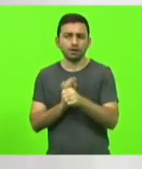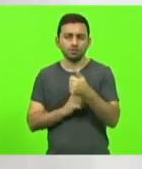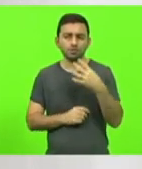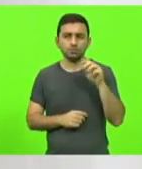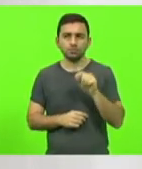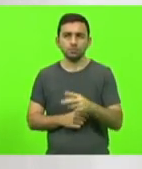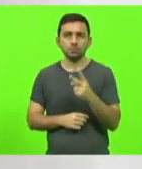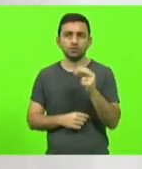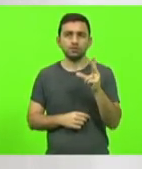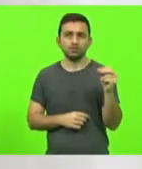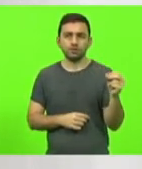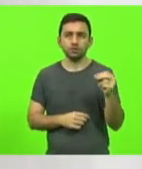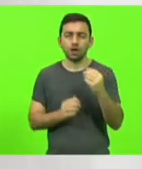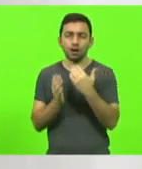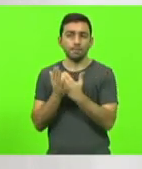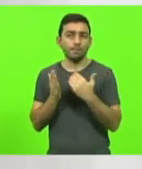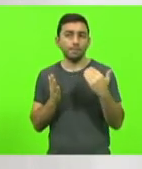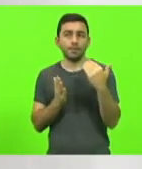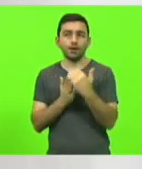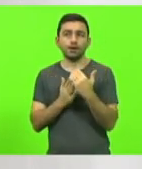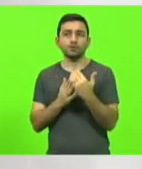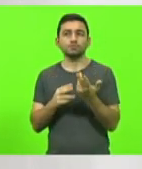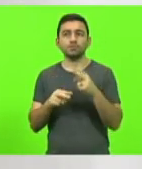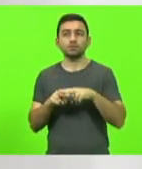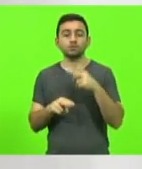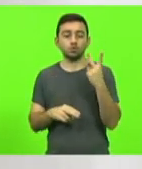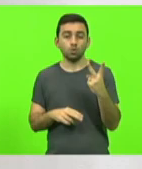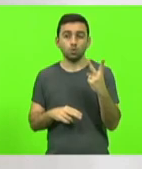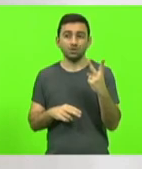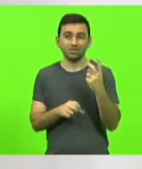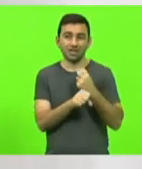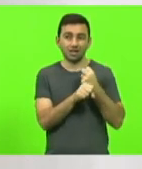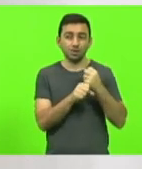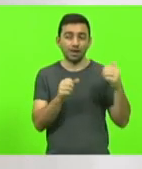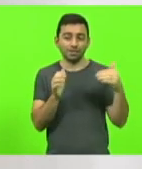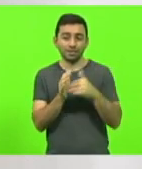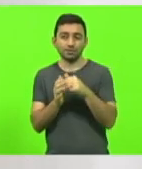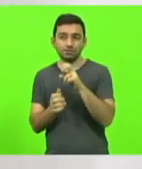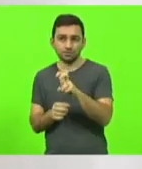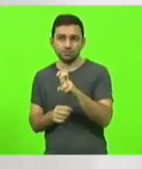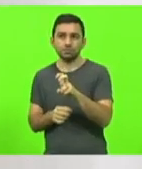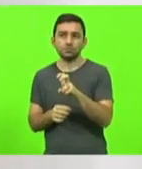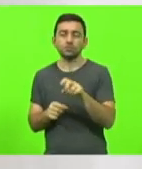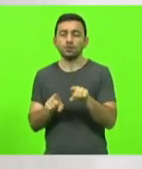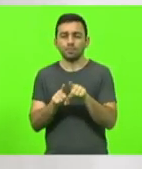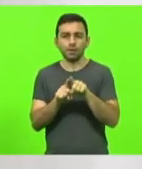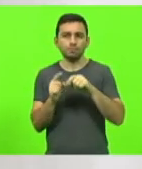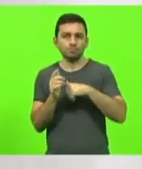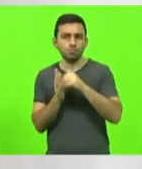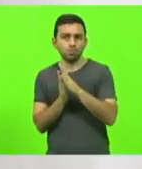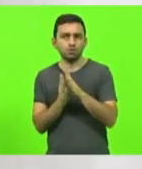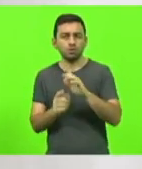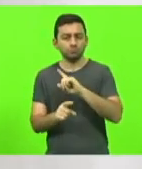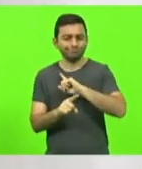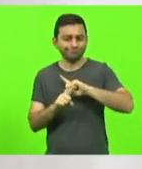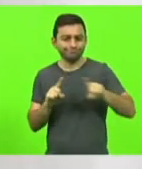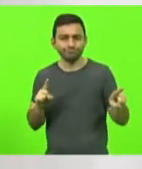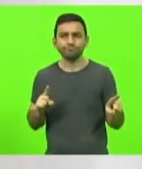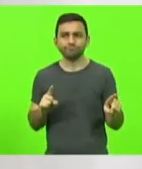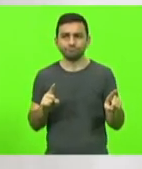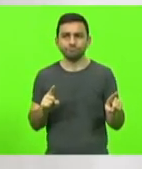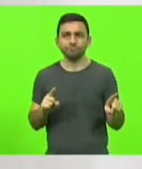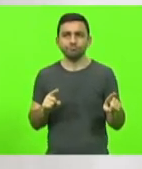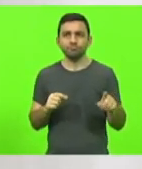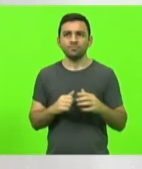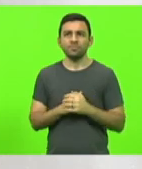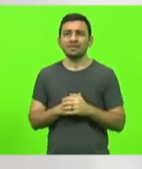aumentou a pena do crime em questão para reclusão de dois a cinco anos, multa, bem como a proibição da guarda. Então, para quê?